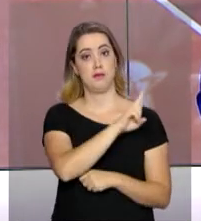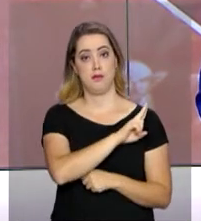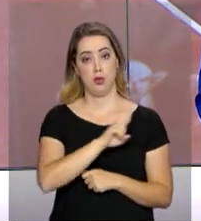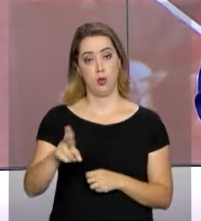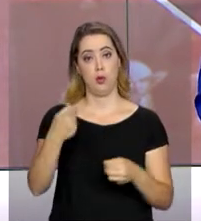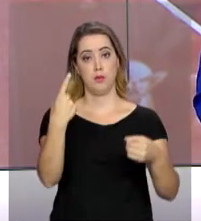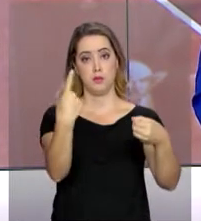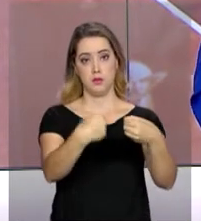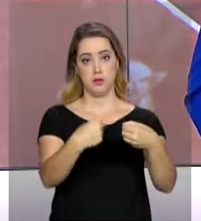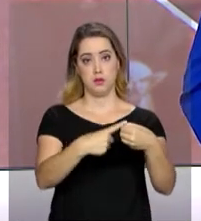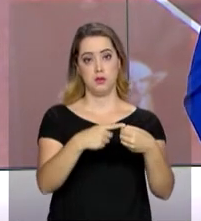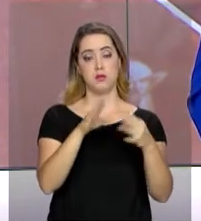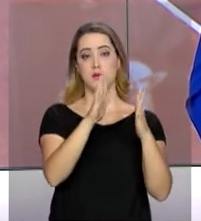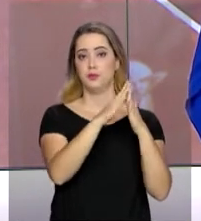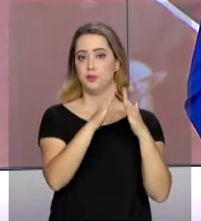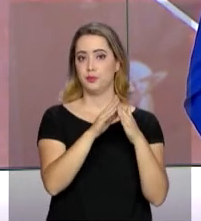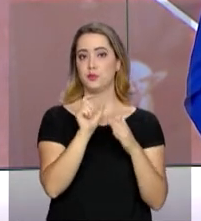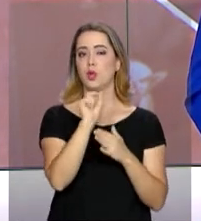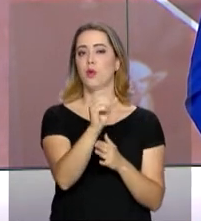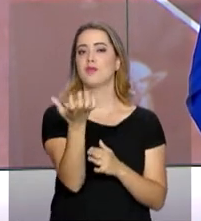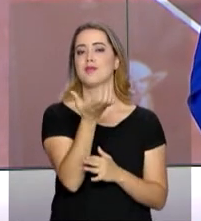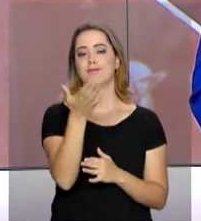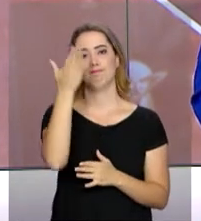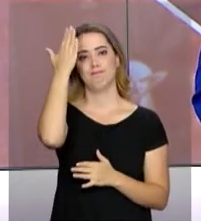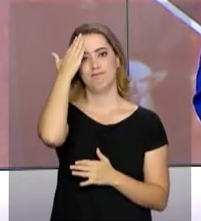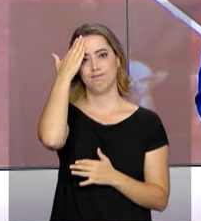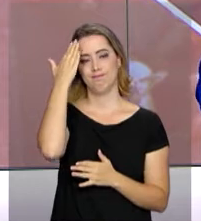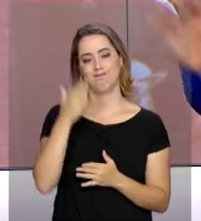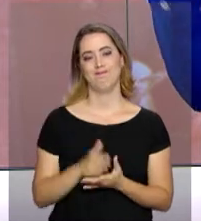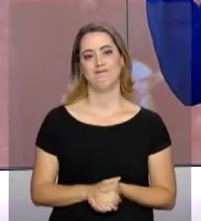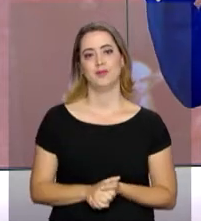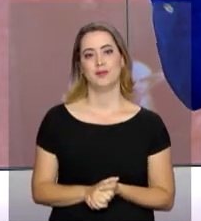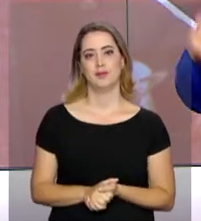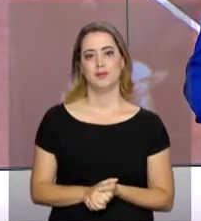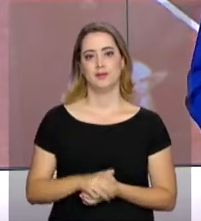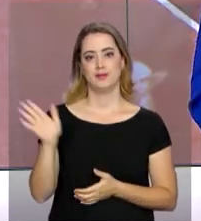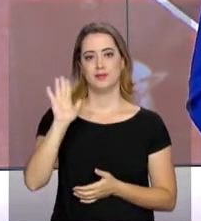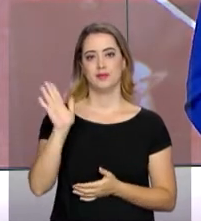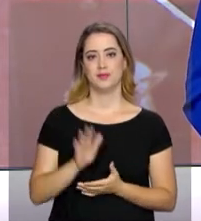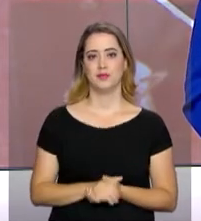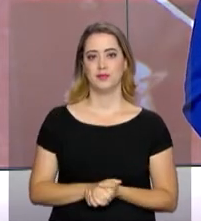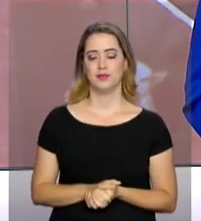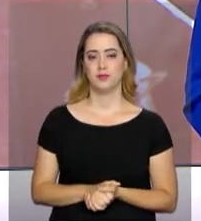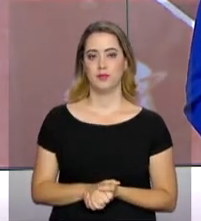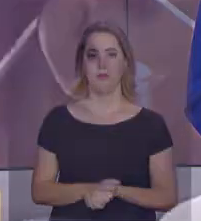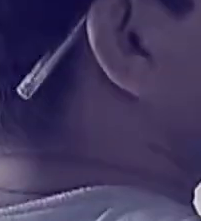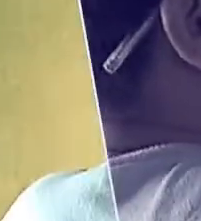Informe o seu nome, a cidade onde você mora e o que você gostaria de saber. Até a próxima!